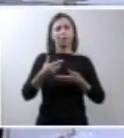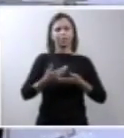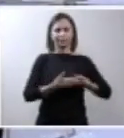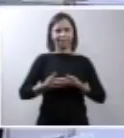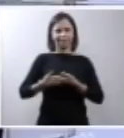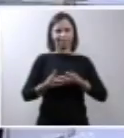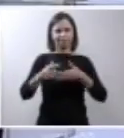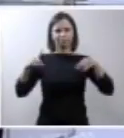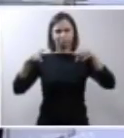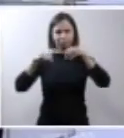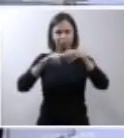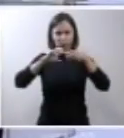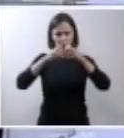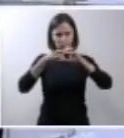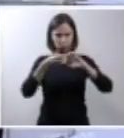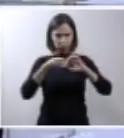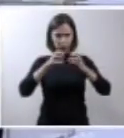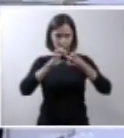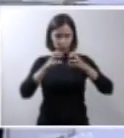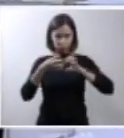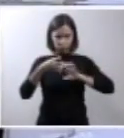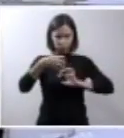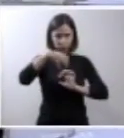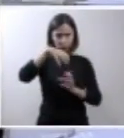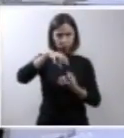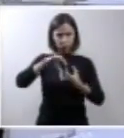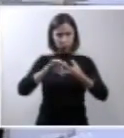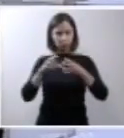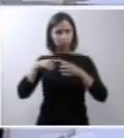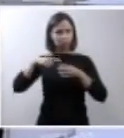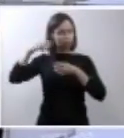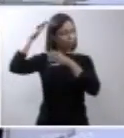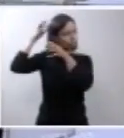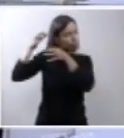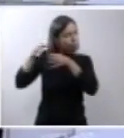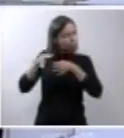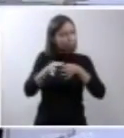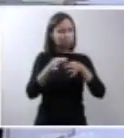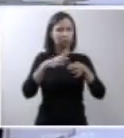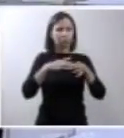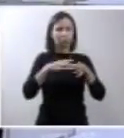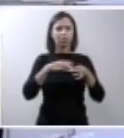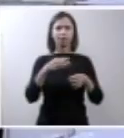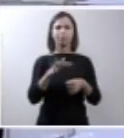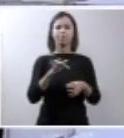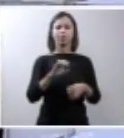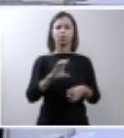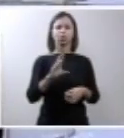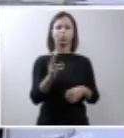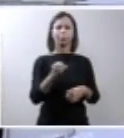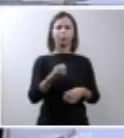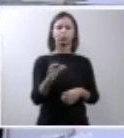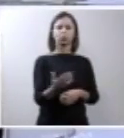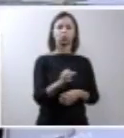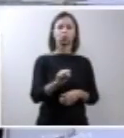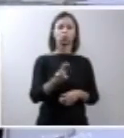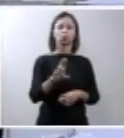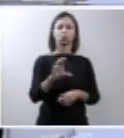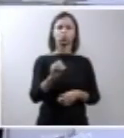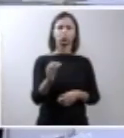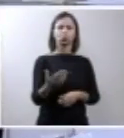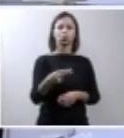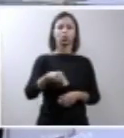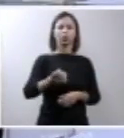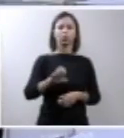e ele se forma a partir do fechamento do sulco neural. Isso deveria estar totalmente